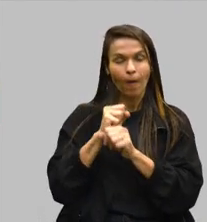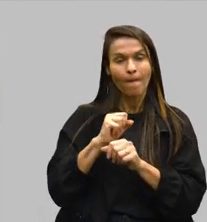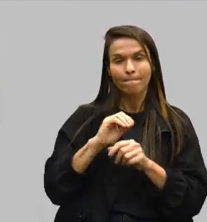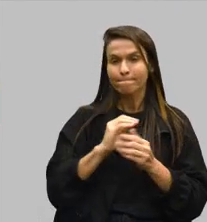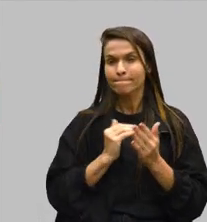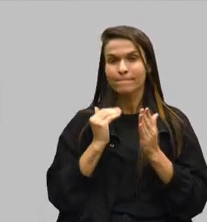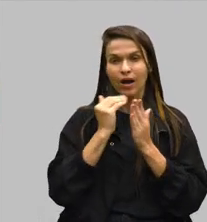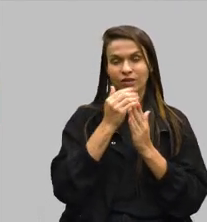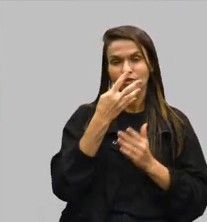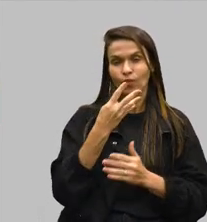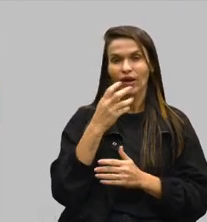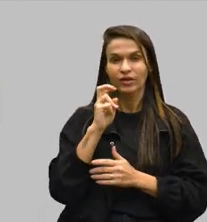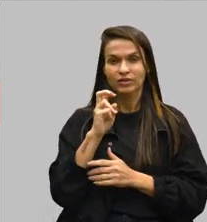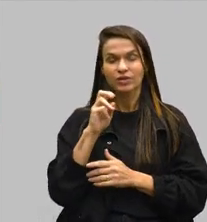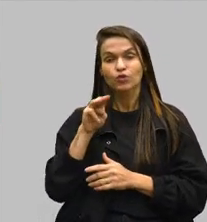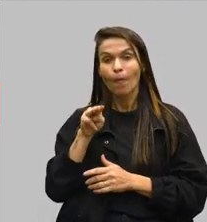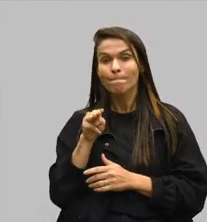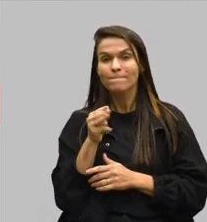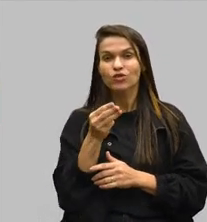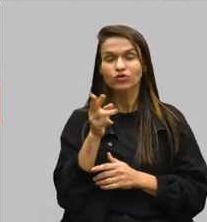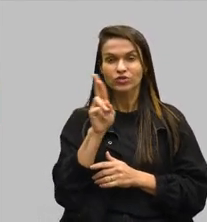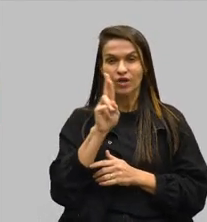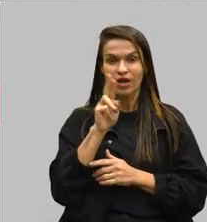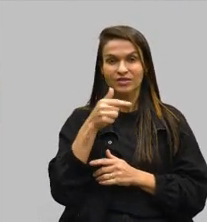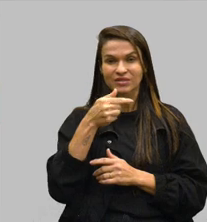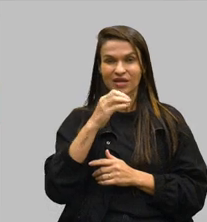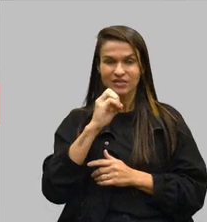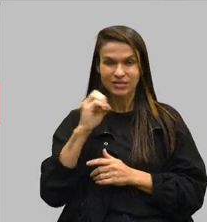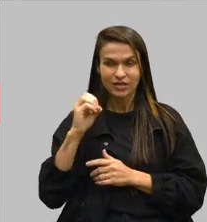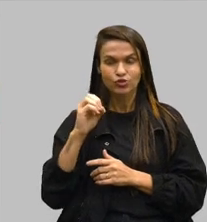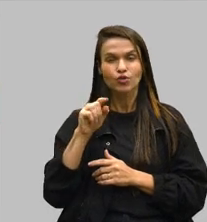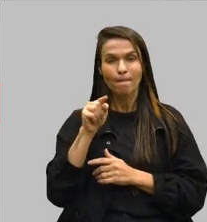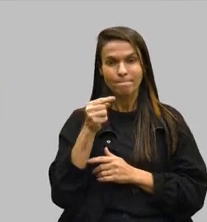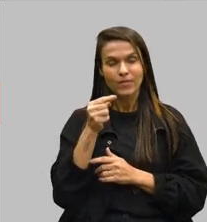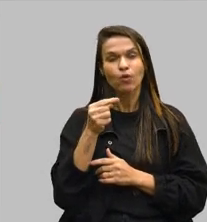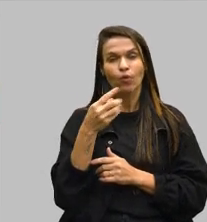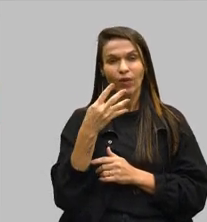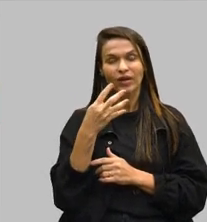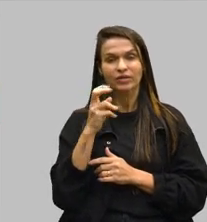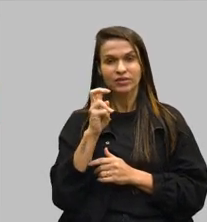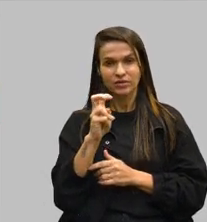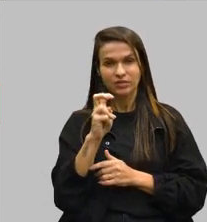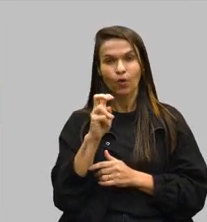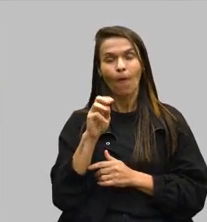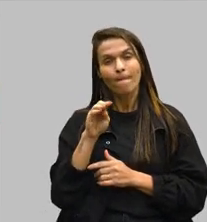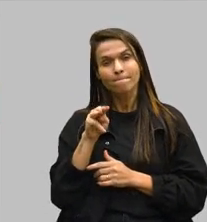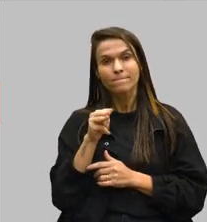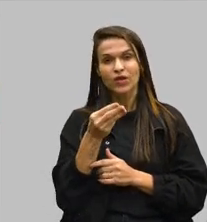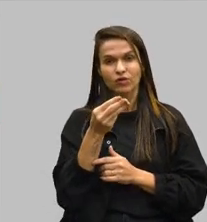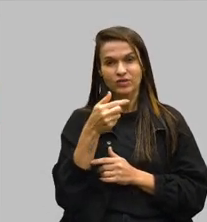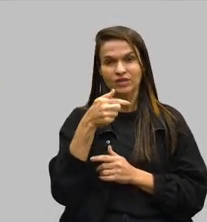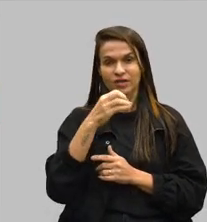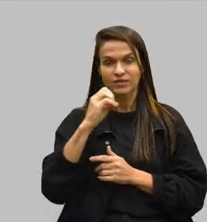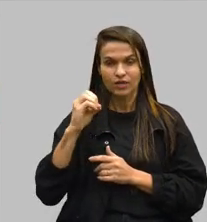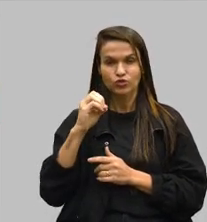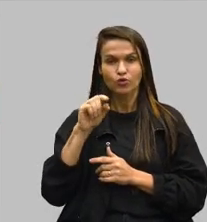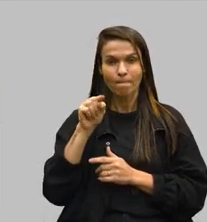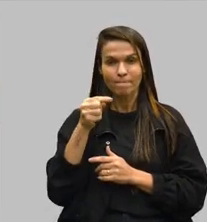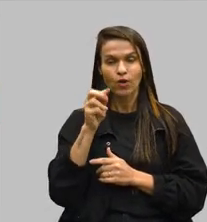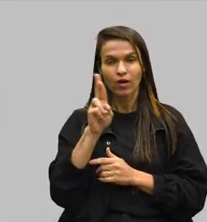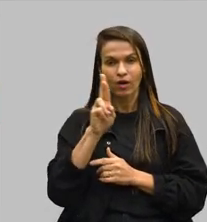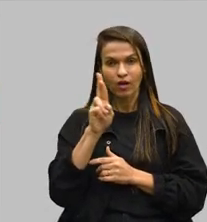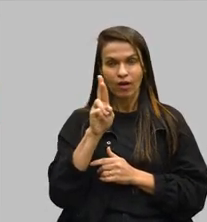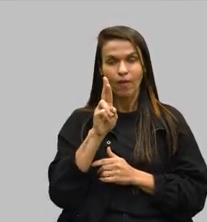45 milhões e R$ 700 mil, R$ 45 milhões e R 700 mil, para